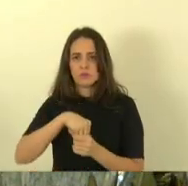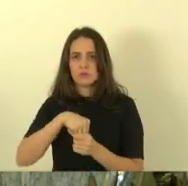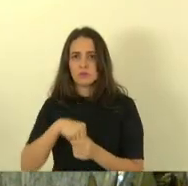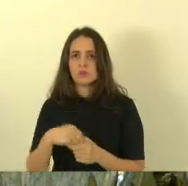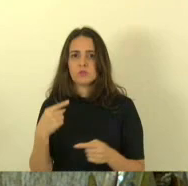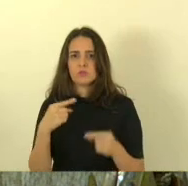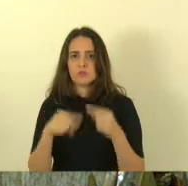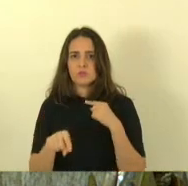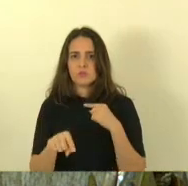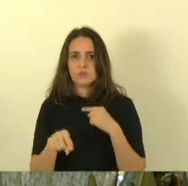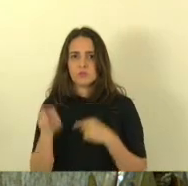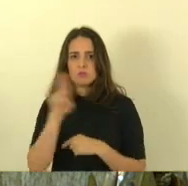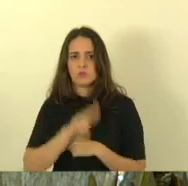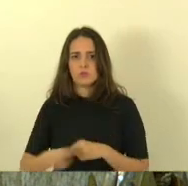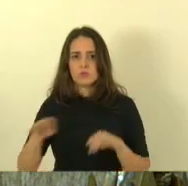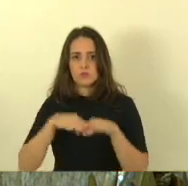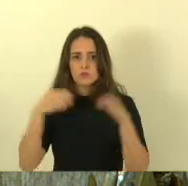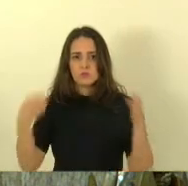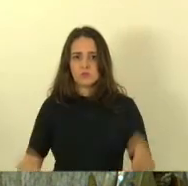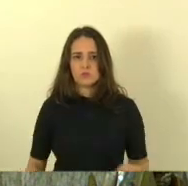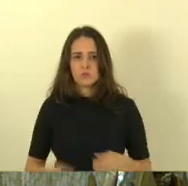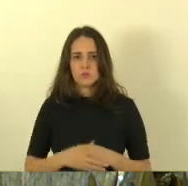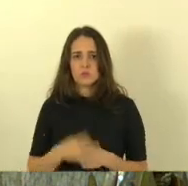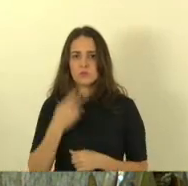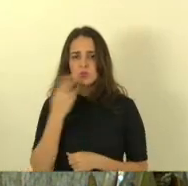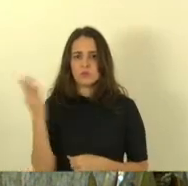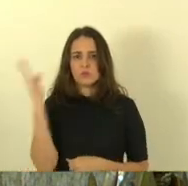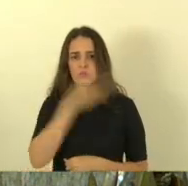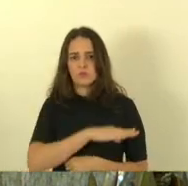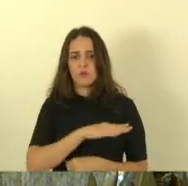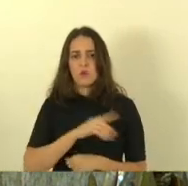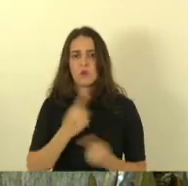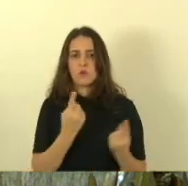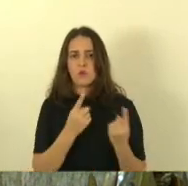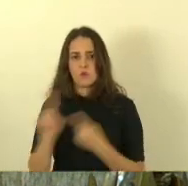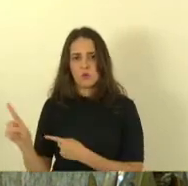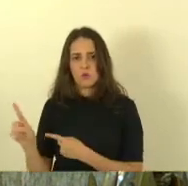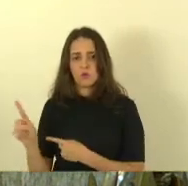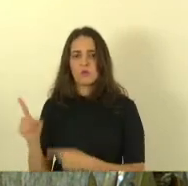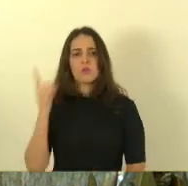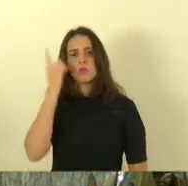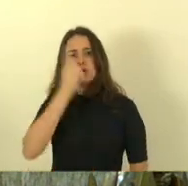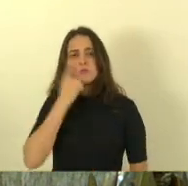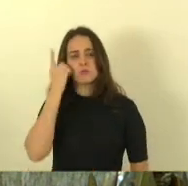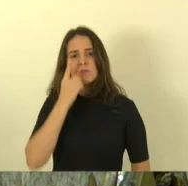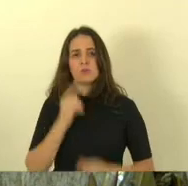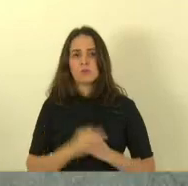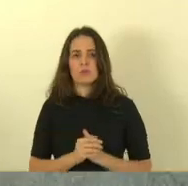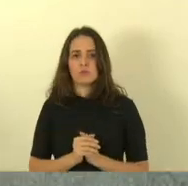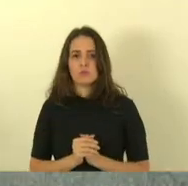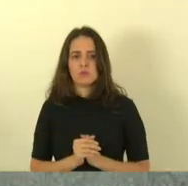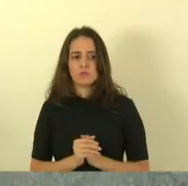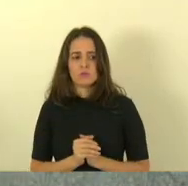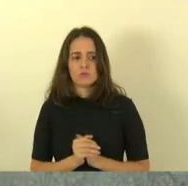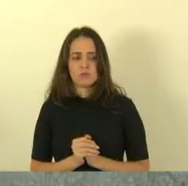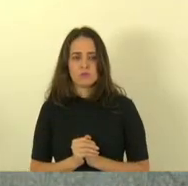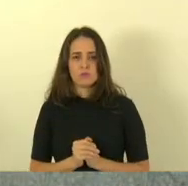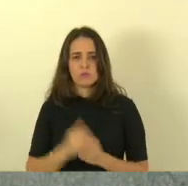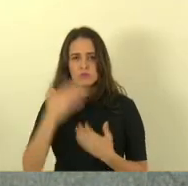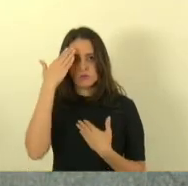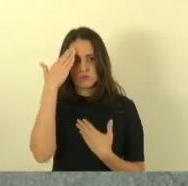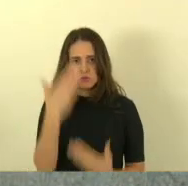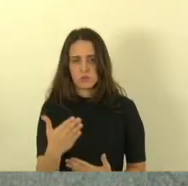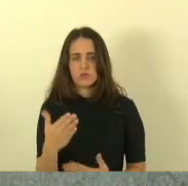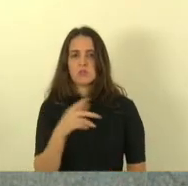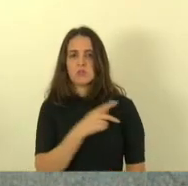é permitido usar a tribuna para falar mal ou denigrir deputados eu agradeço